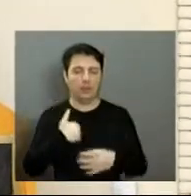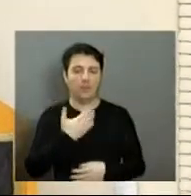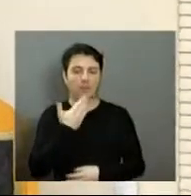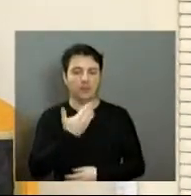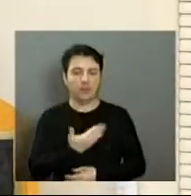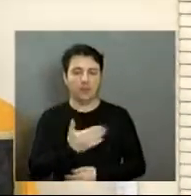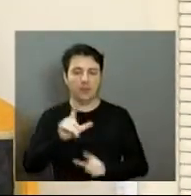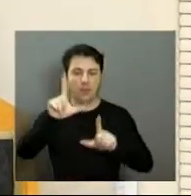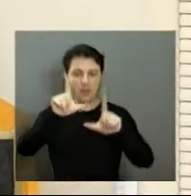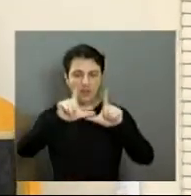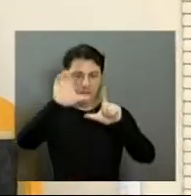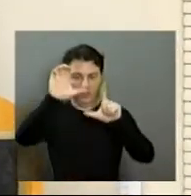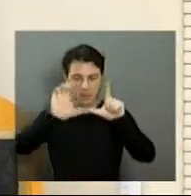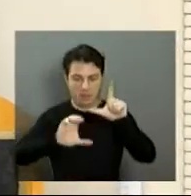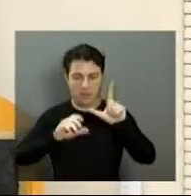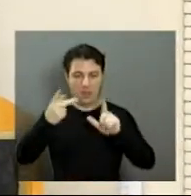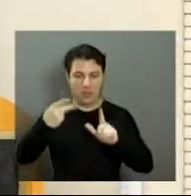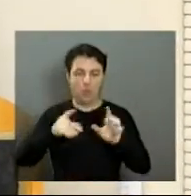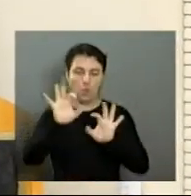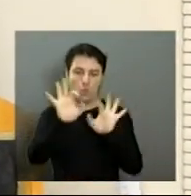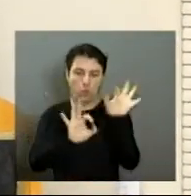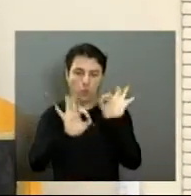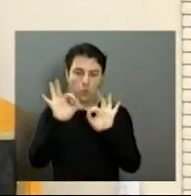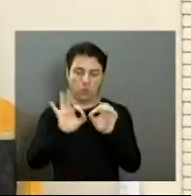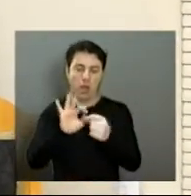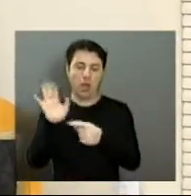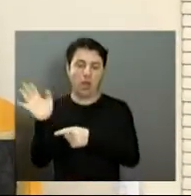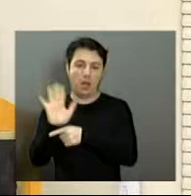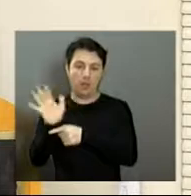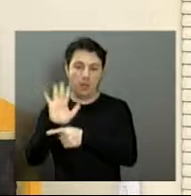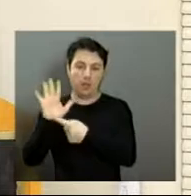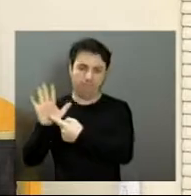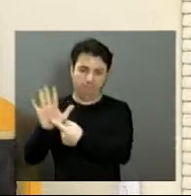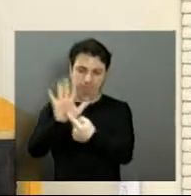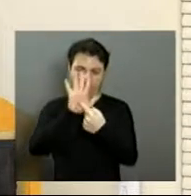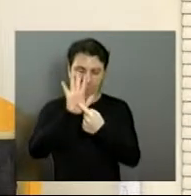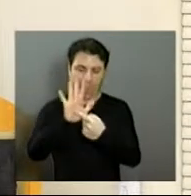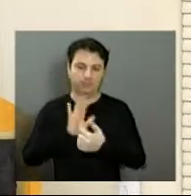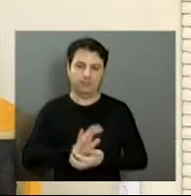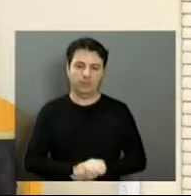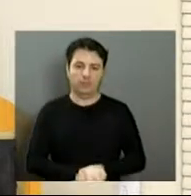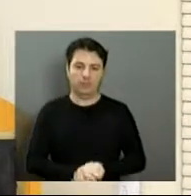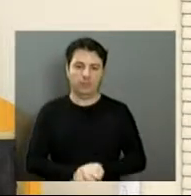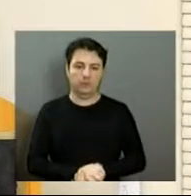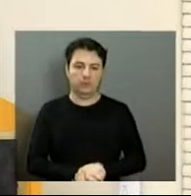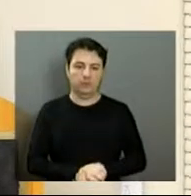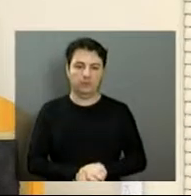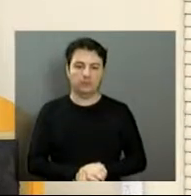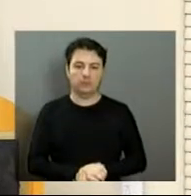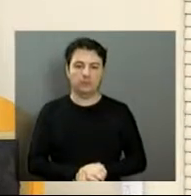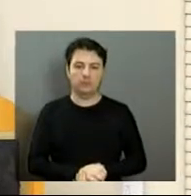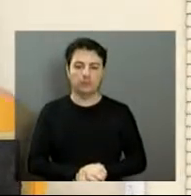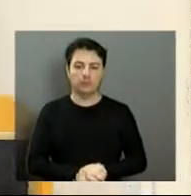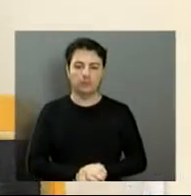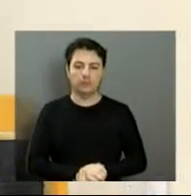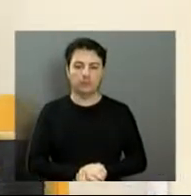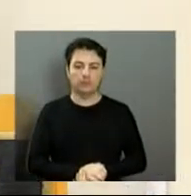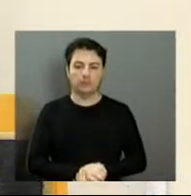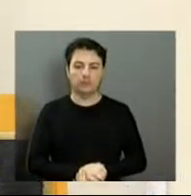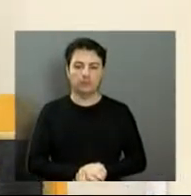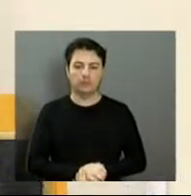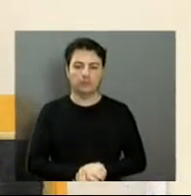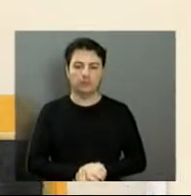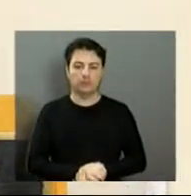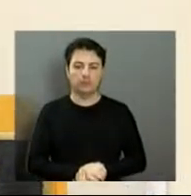assessoria de imagem e som passar um vídeo, uma atividade que nós tivemos vendo no Maria